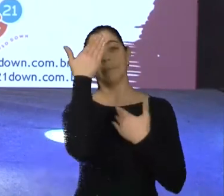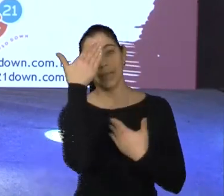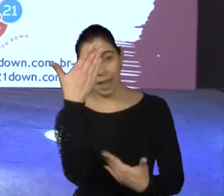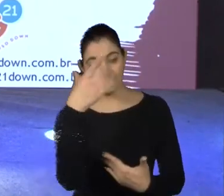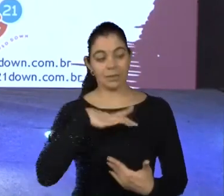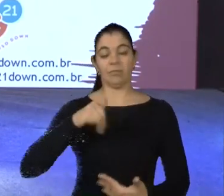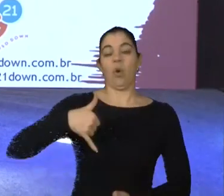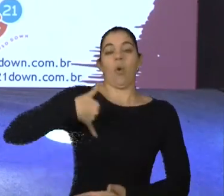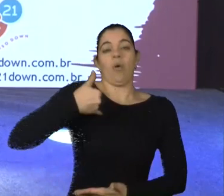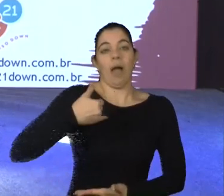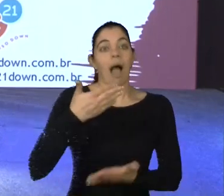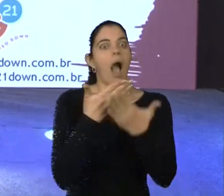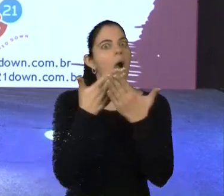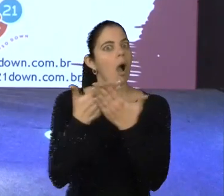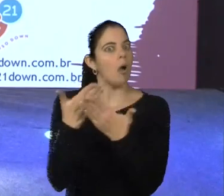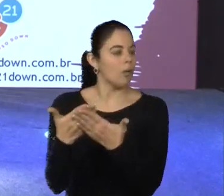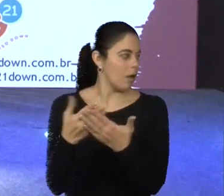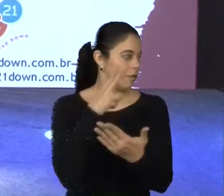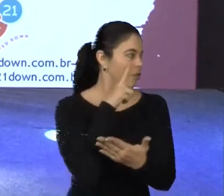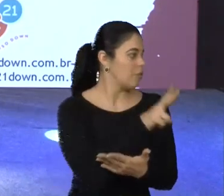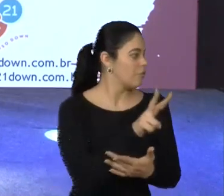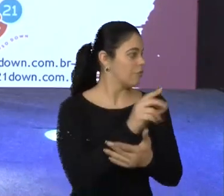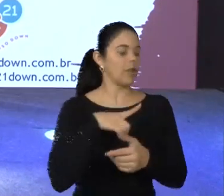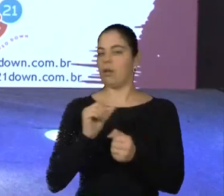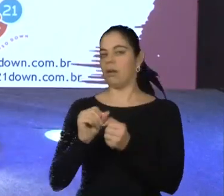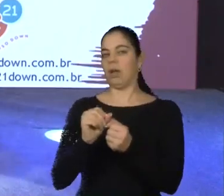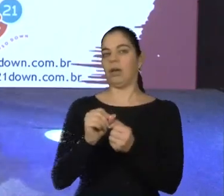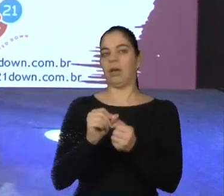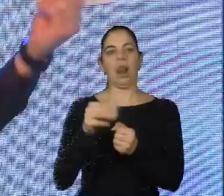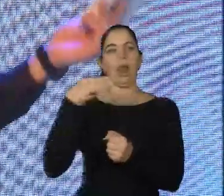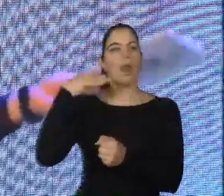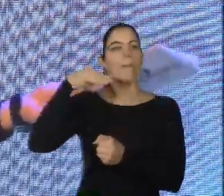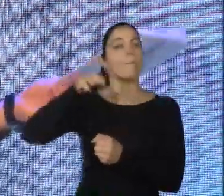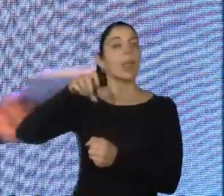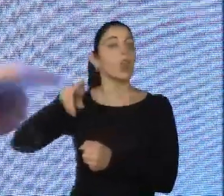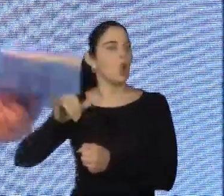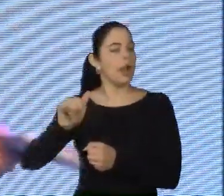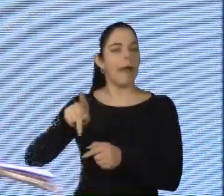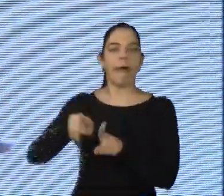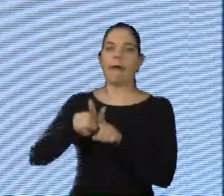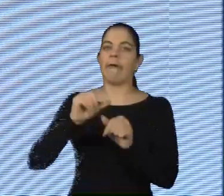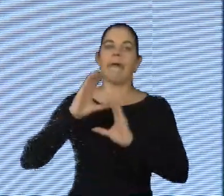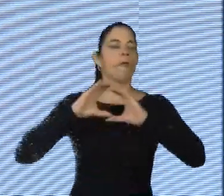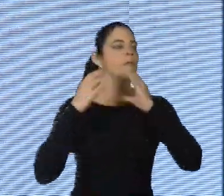maravilhosa. Eu quero dizer para quem está nos assistindo que a doutora Carla para mim é uma mentora. Esse congresso está acontecendo porque com certeza